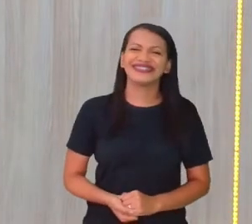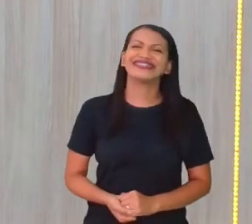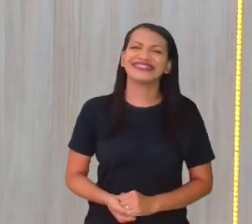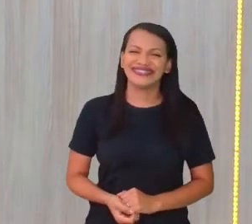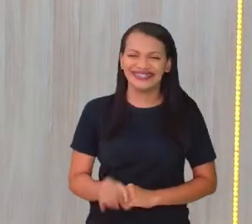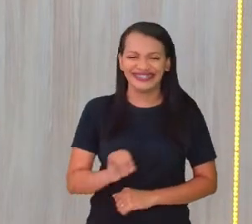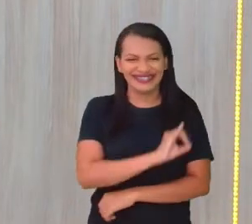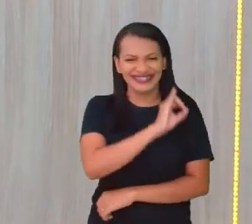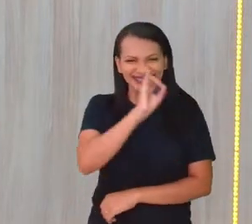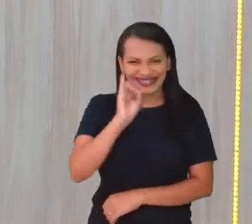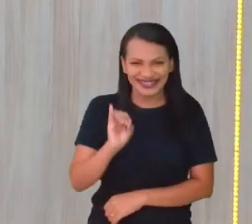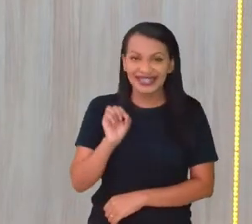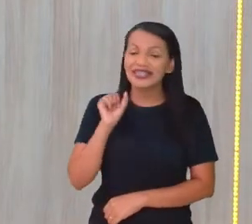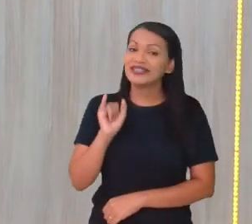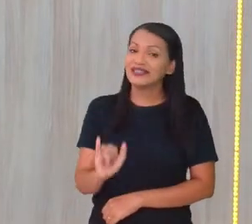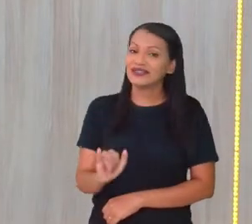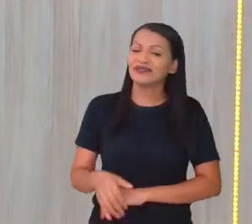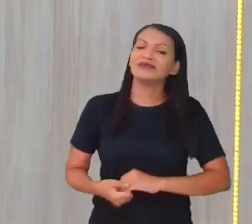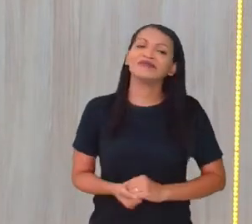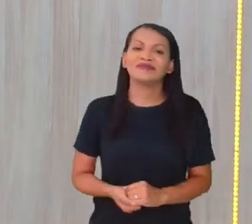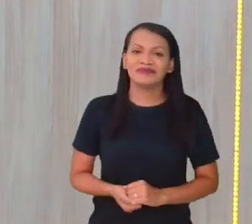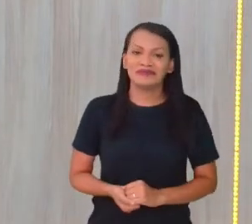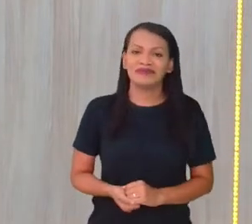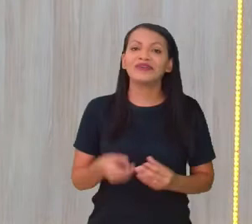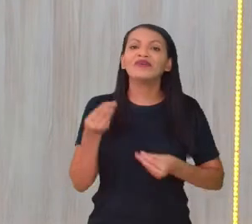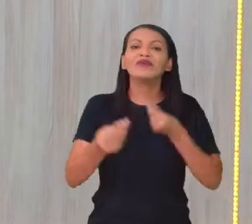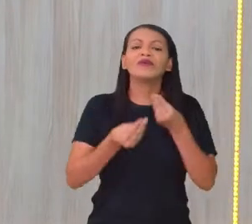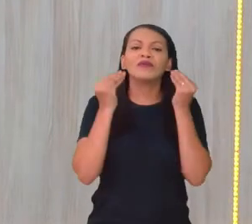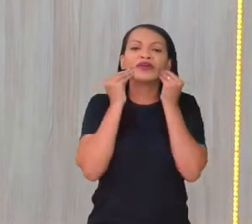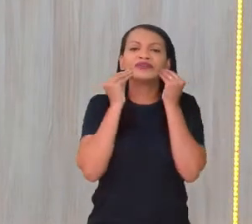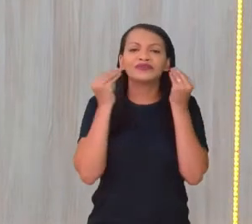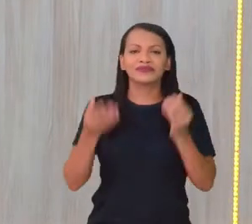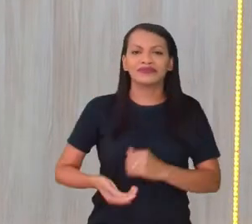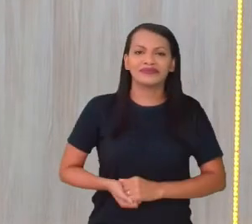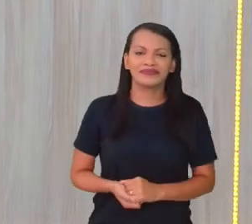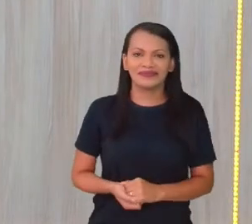É, olha aí, ó. Se o senhor quiser mandar um beijo, Juninho, como é que eu mando um beijo, ó?